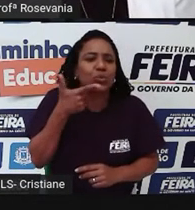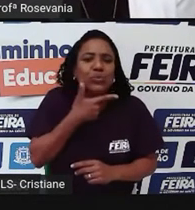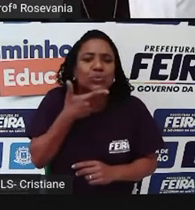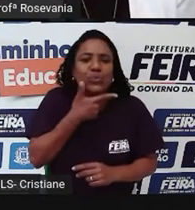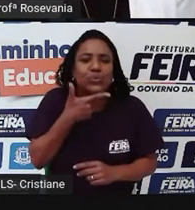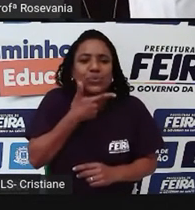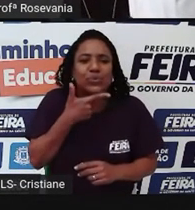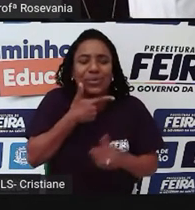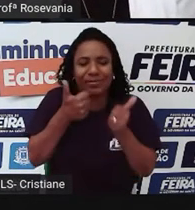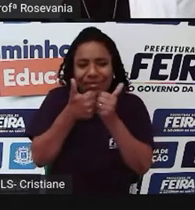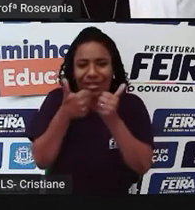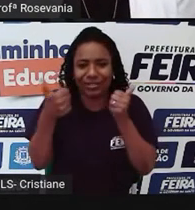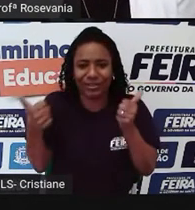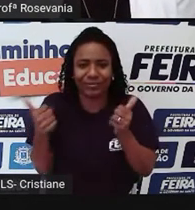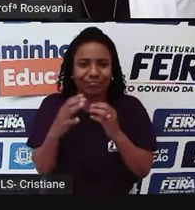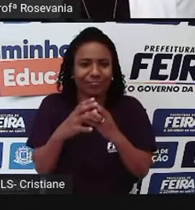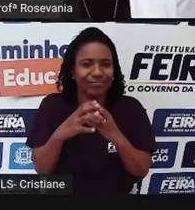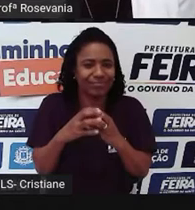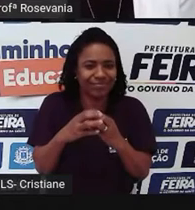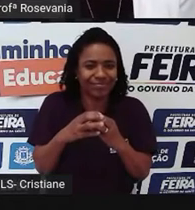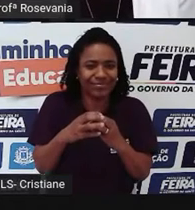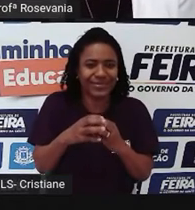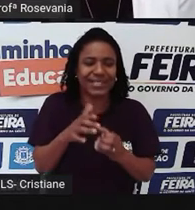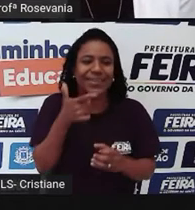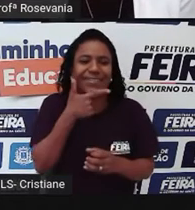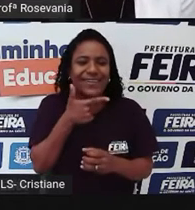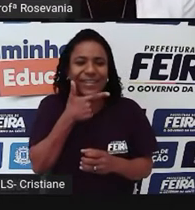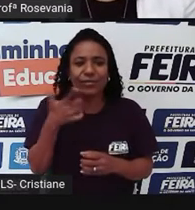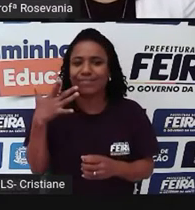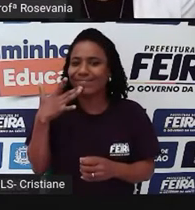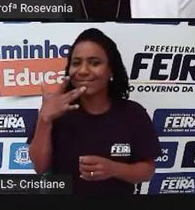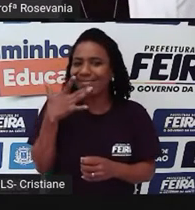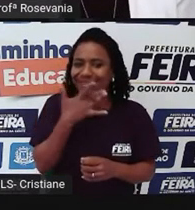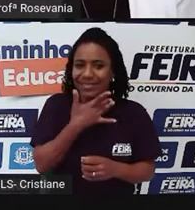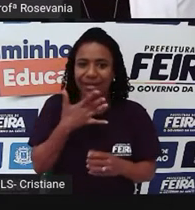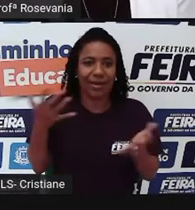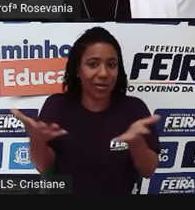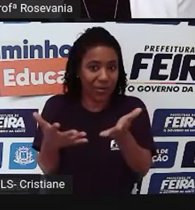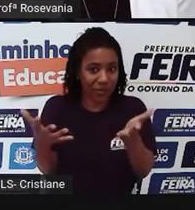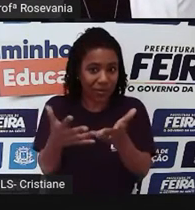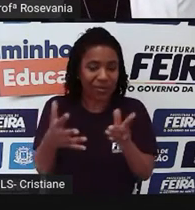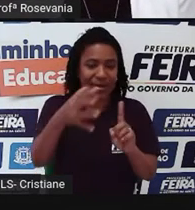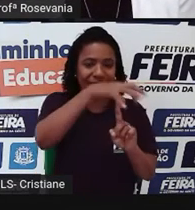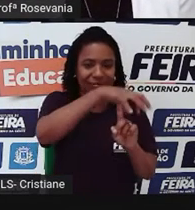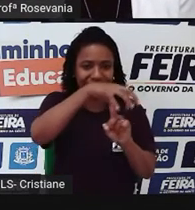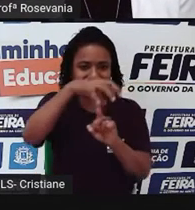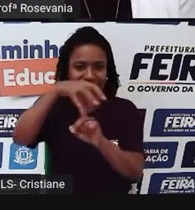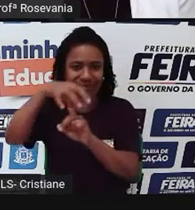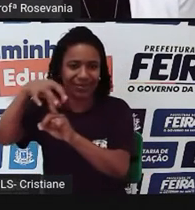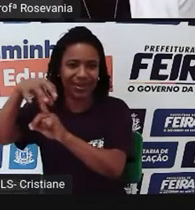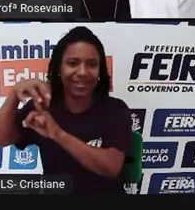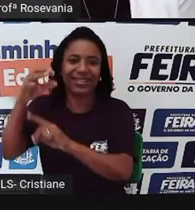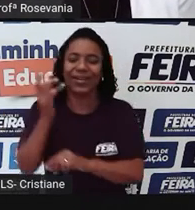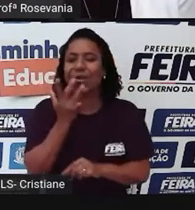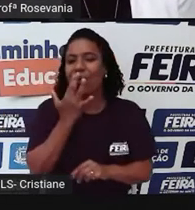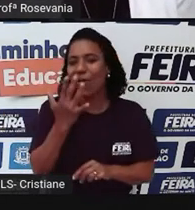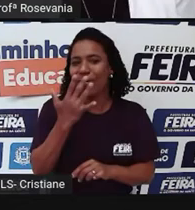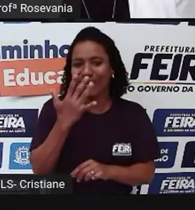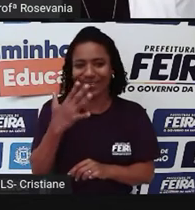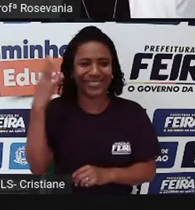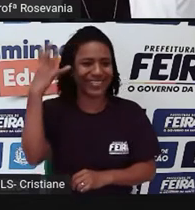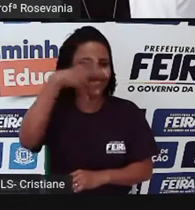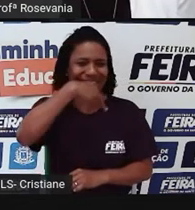aqui pertinho da gente, que foi reformada agora, as barraquinhas ganharam, né, esse coloridozinho, ficou bem